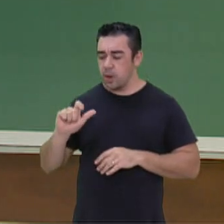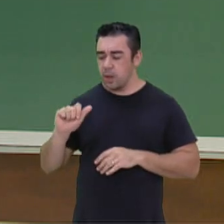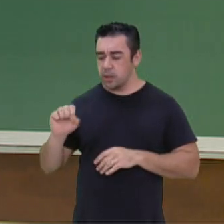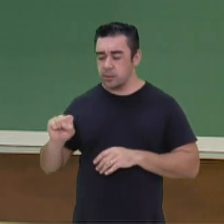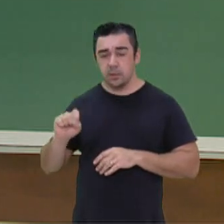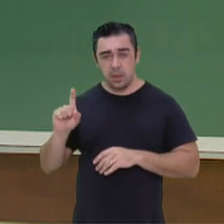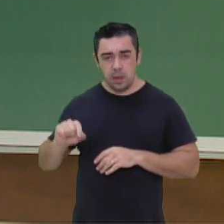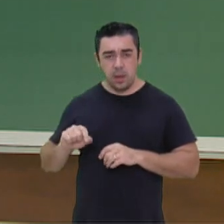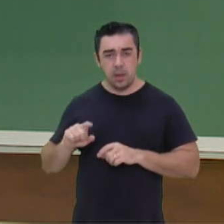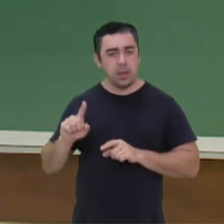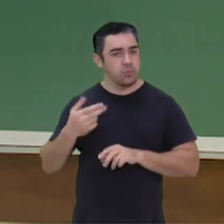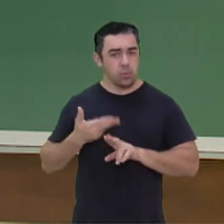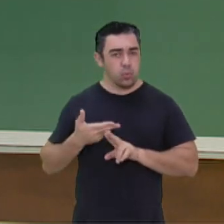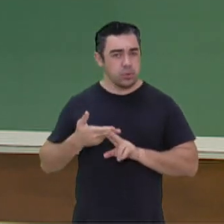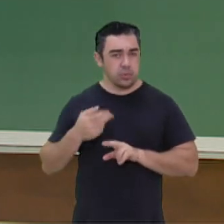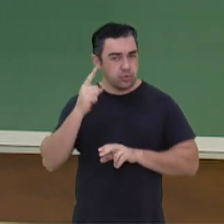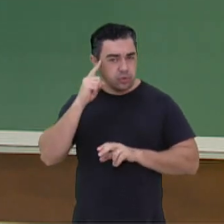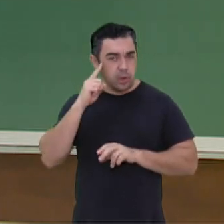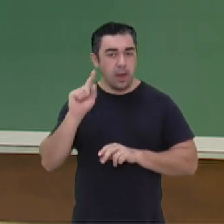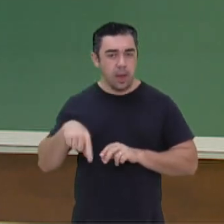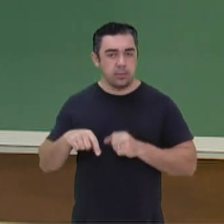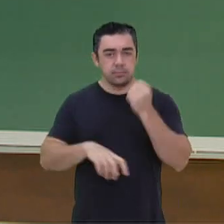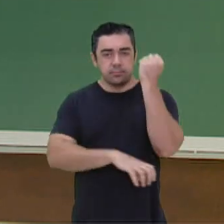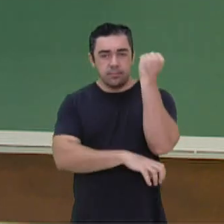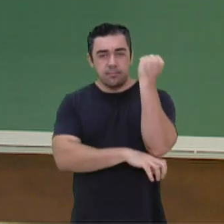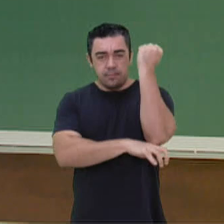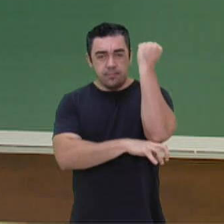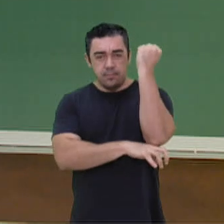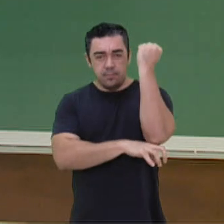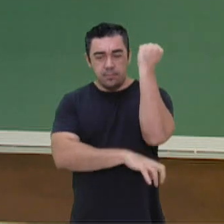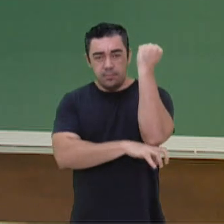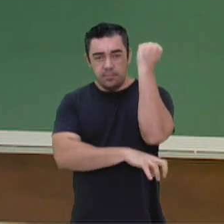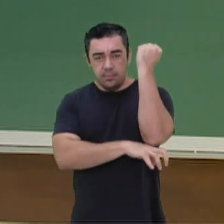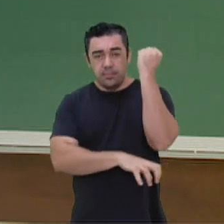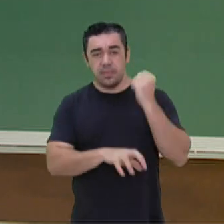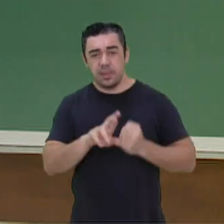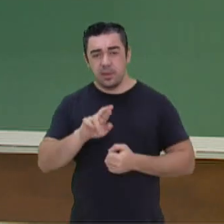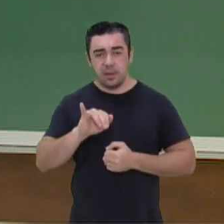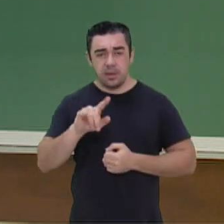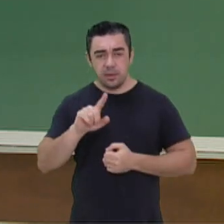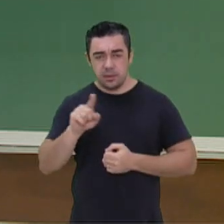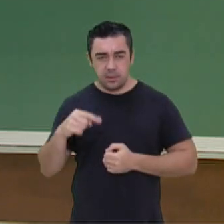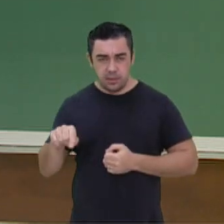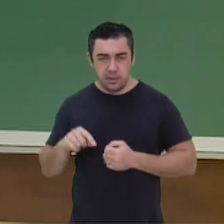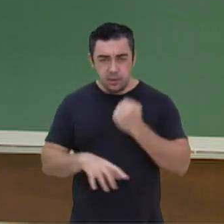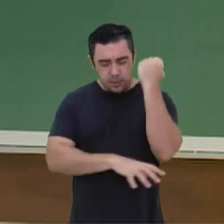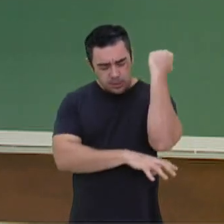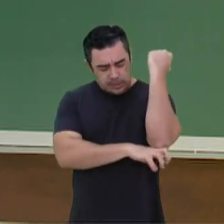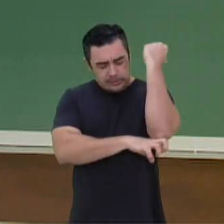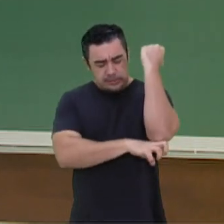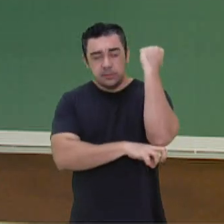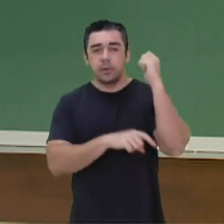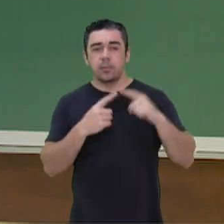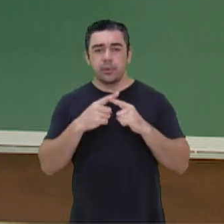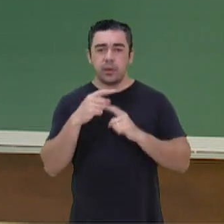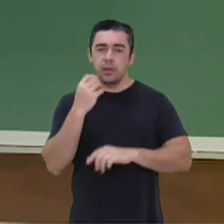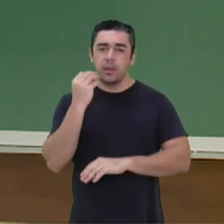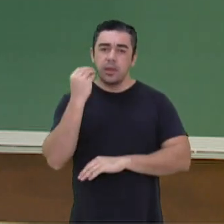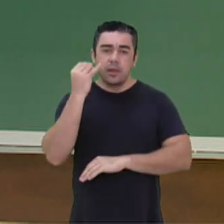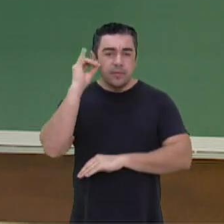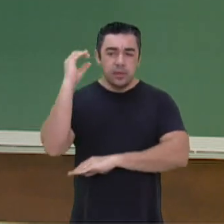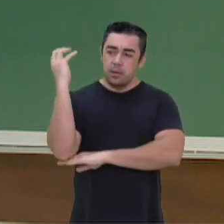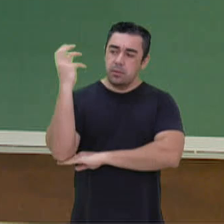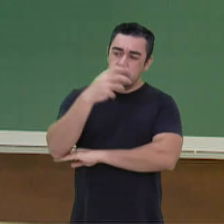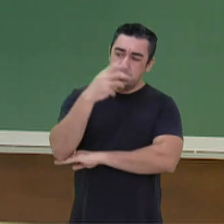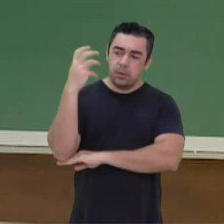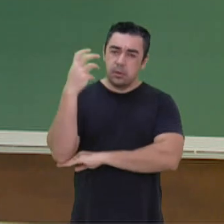é utilizada no nosso dia a dia. São raízes que estão no solo ali segurando para que não caiam